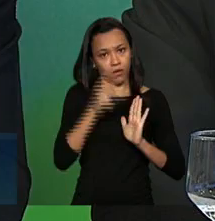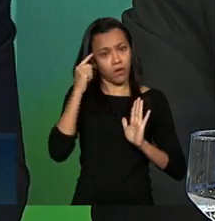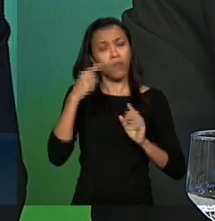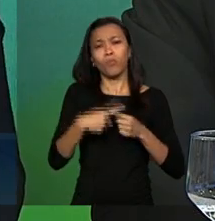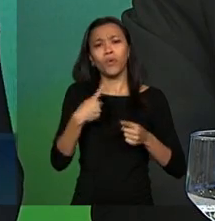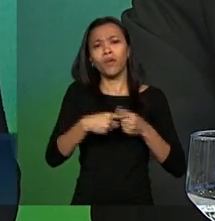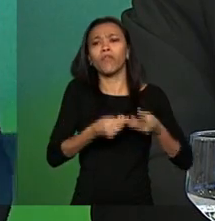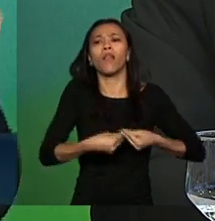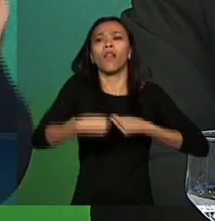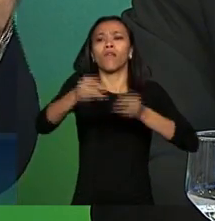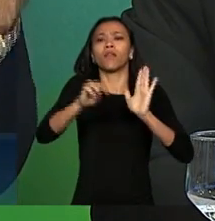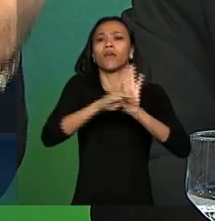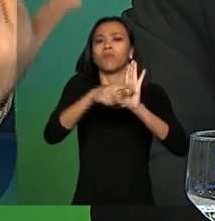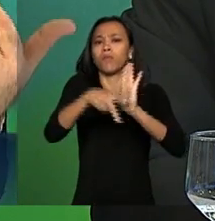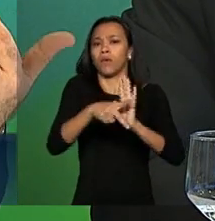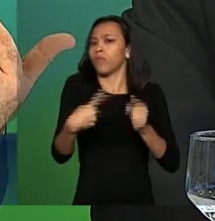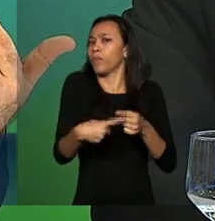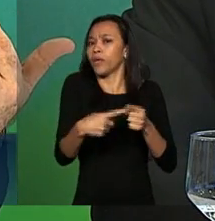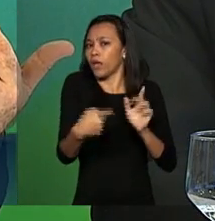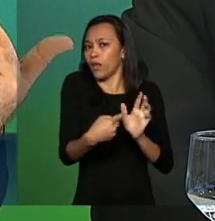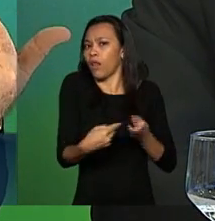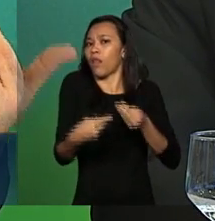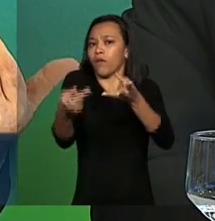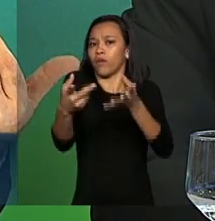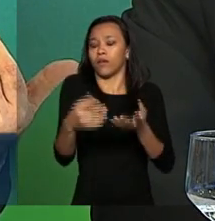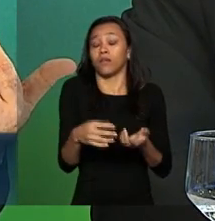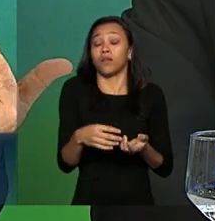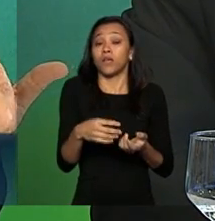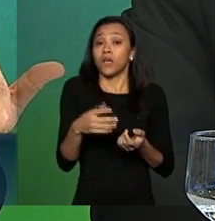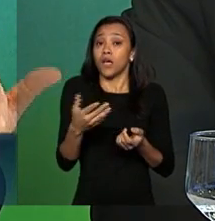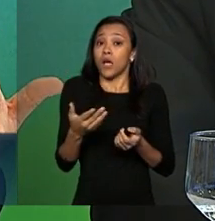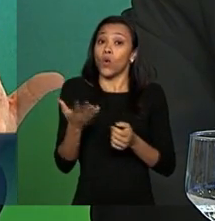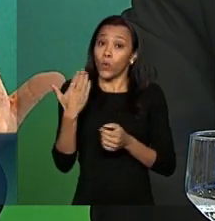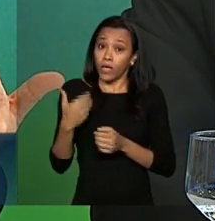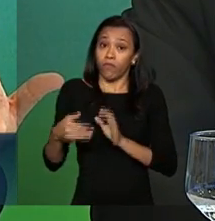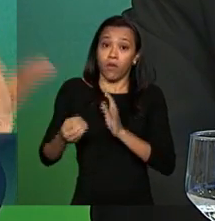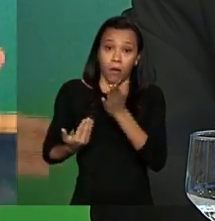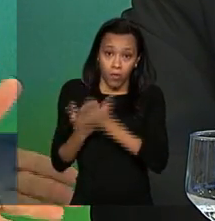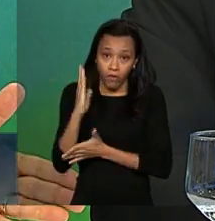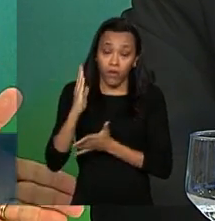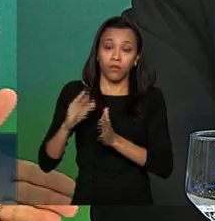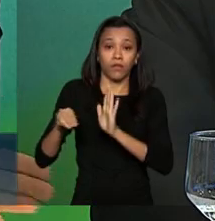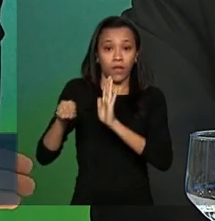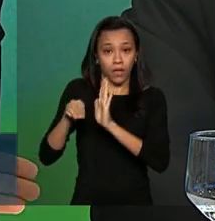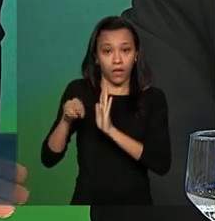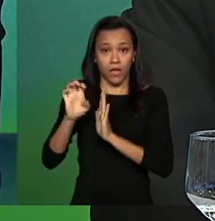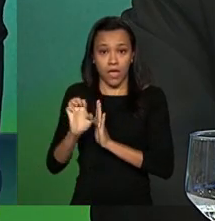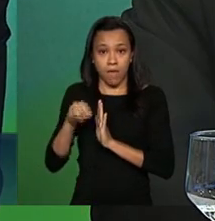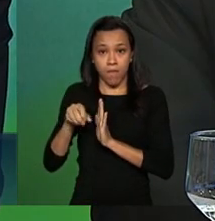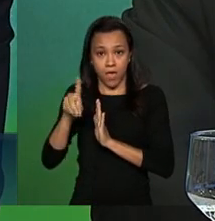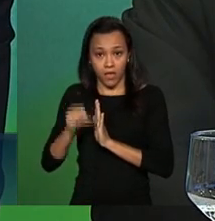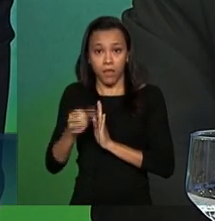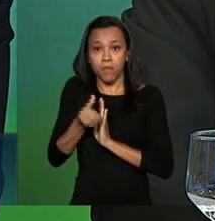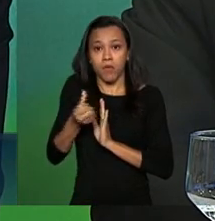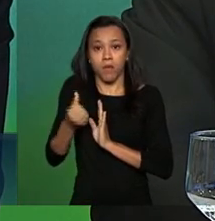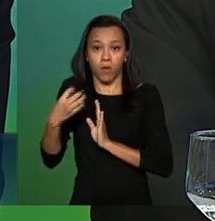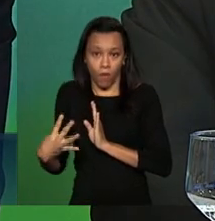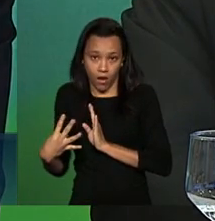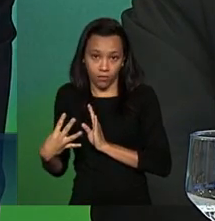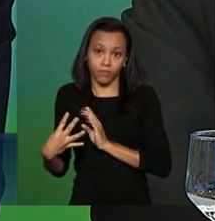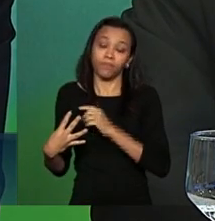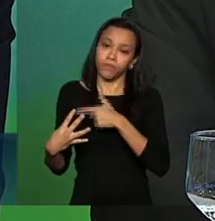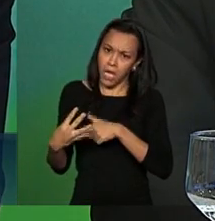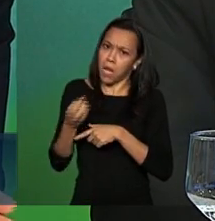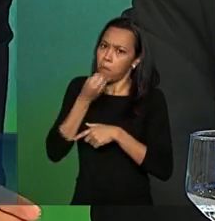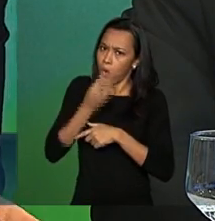porque o que foi aprovado na emenda a 664 ela valeria se a presidenta a presidenta